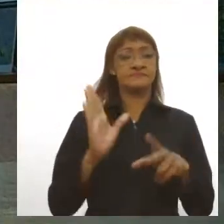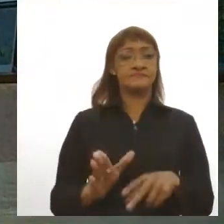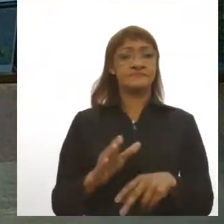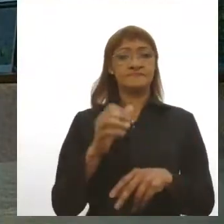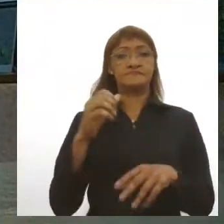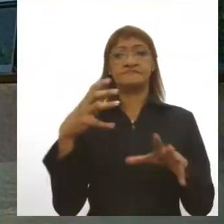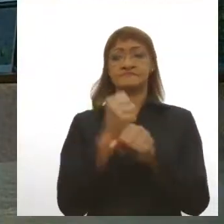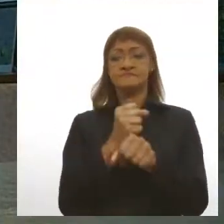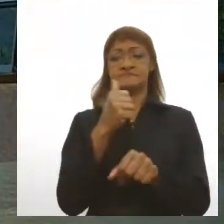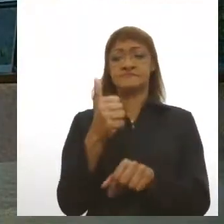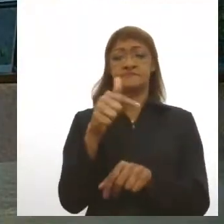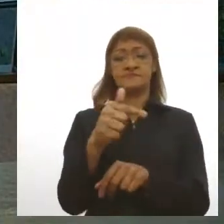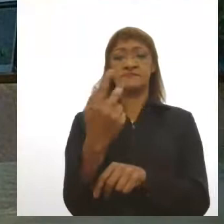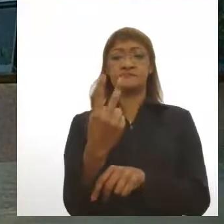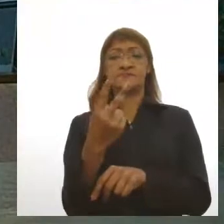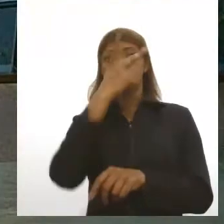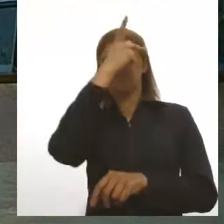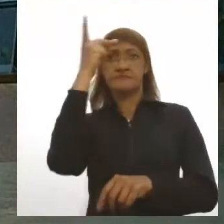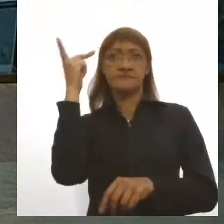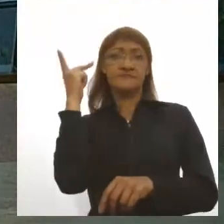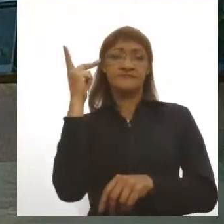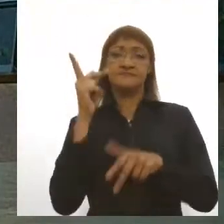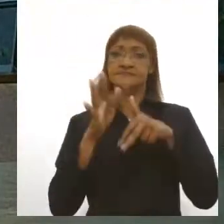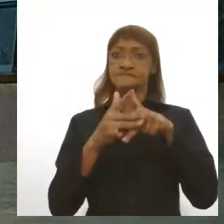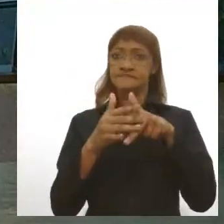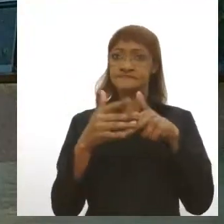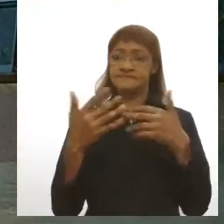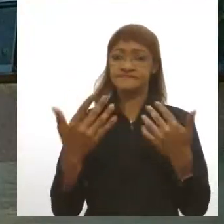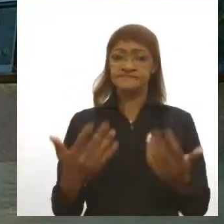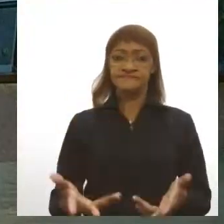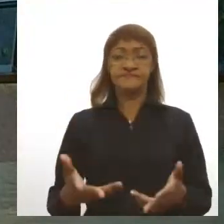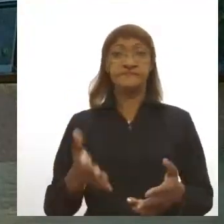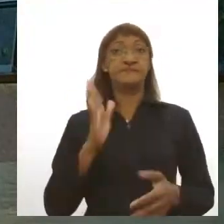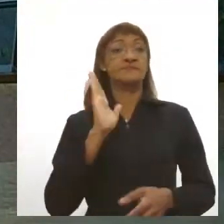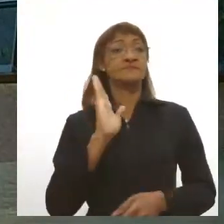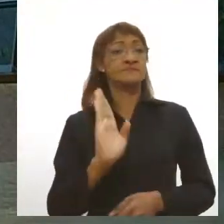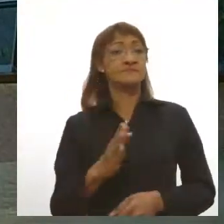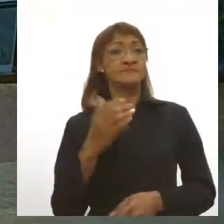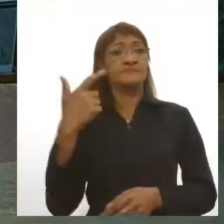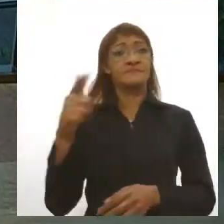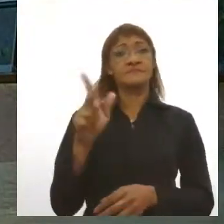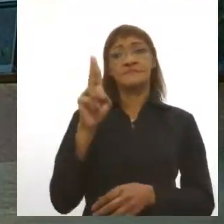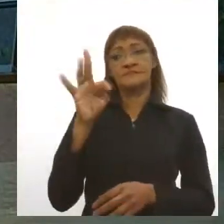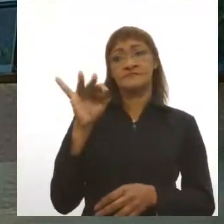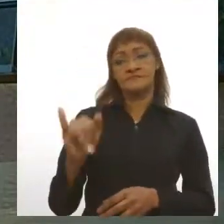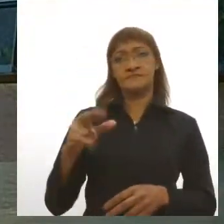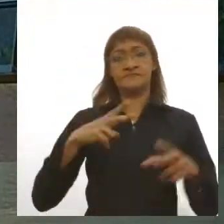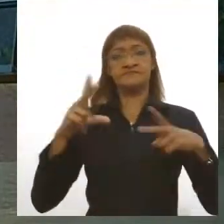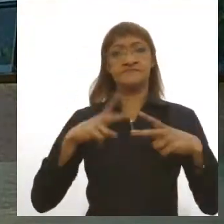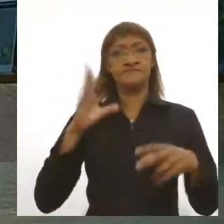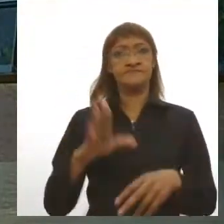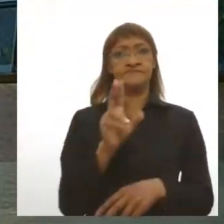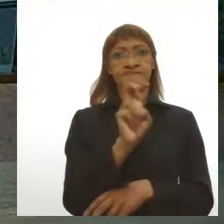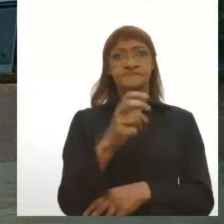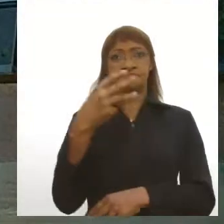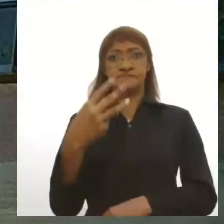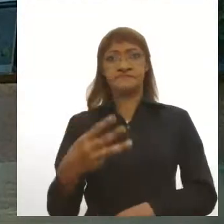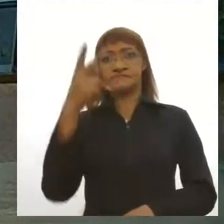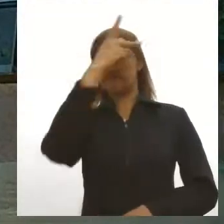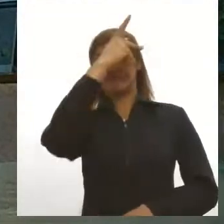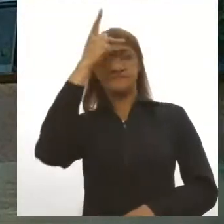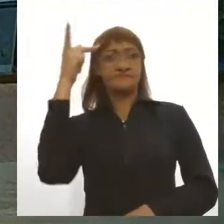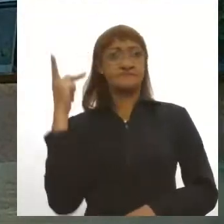172 pessoas internadas. Já nos leitos do serviço privado, estão internadas 53 pessoas na adulta,